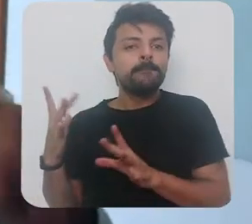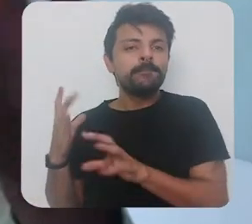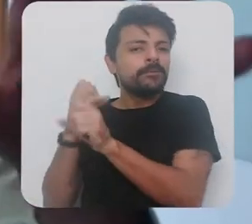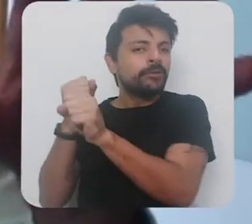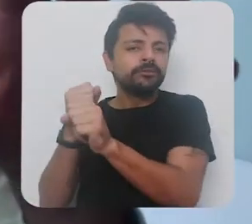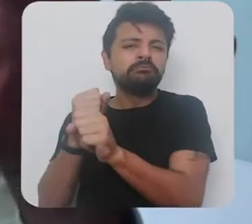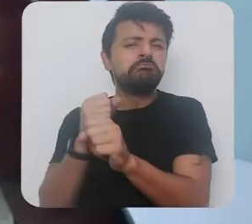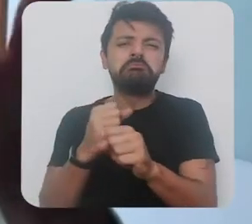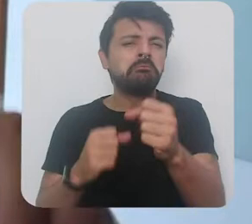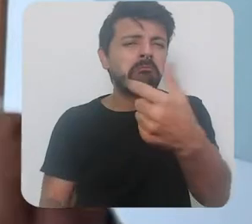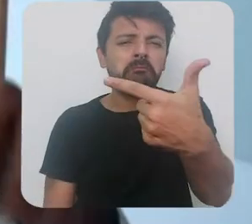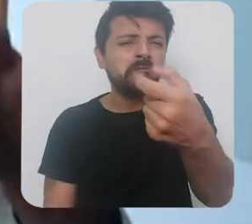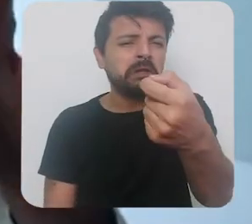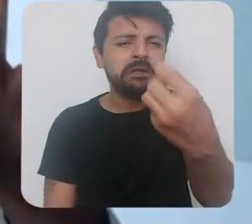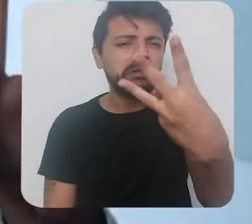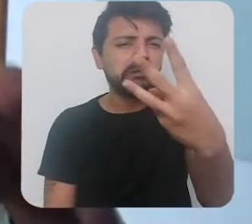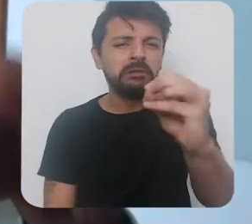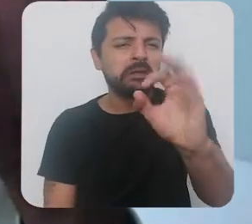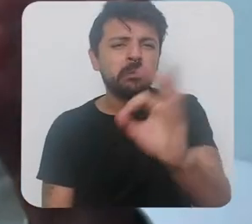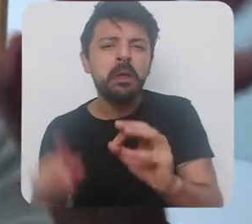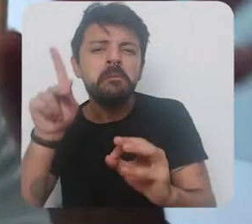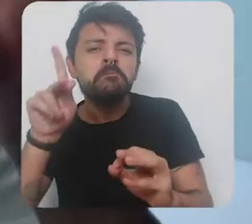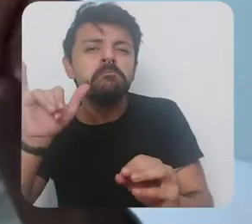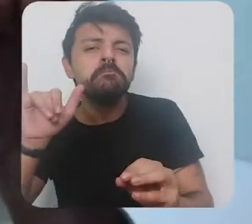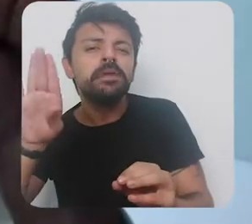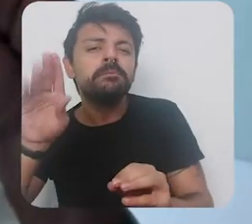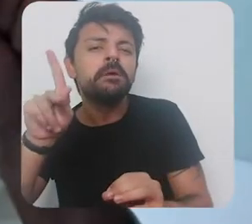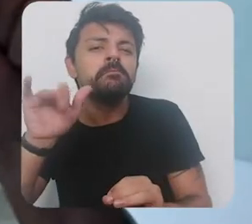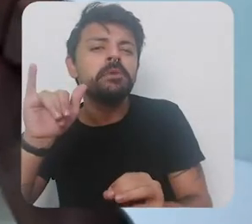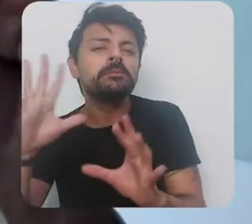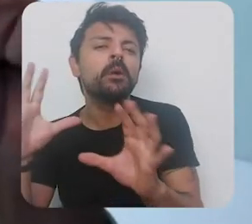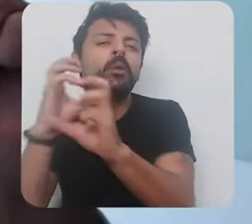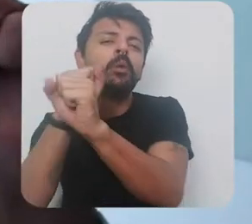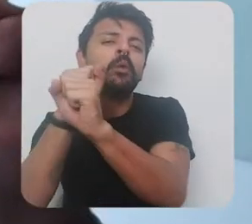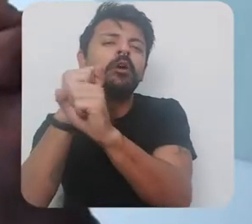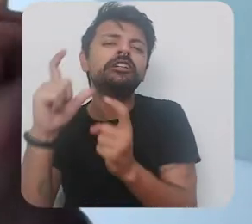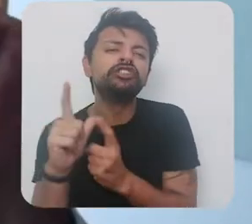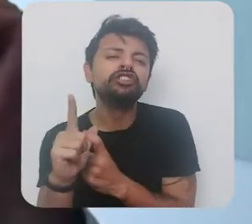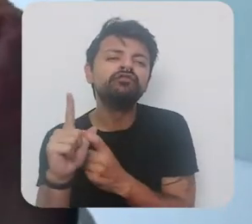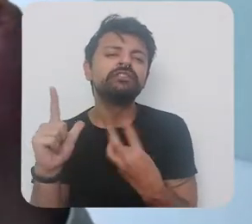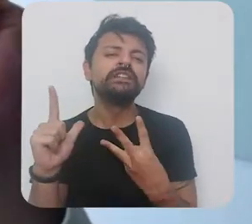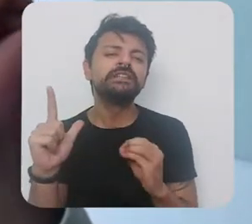dívida pública total não chegava a 20 30% do PIB 35